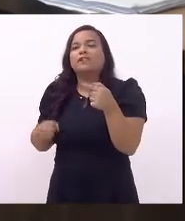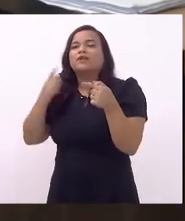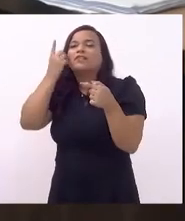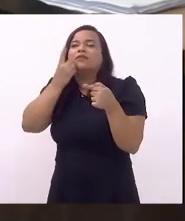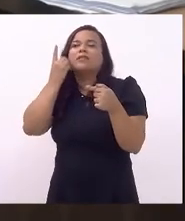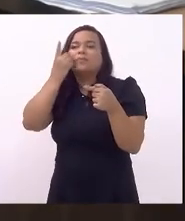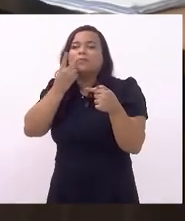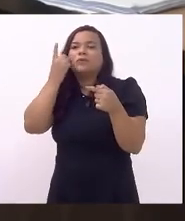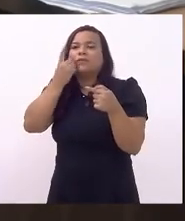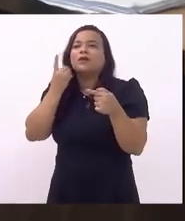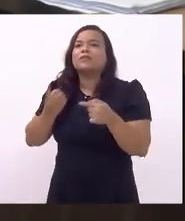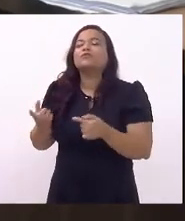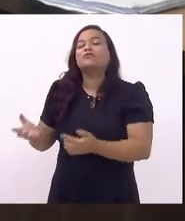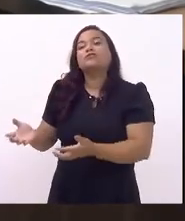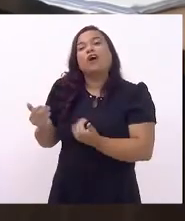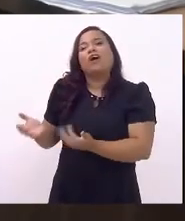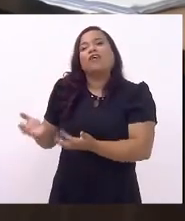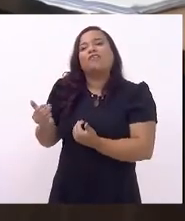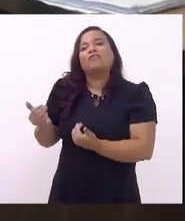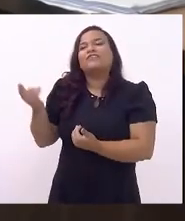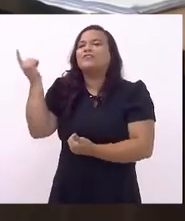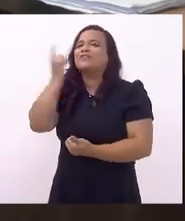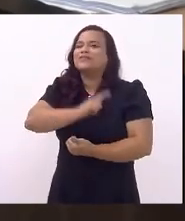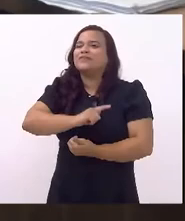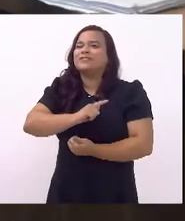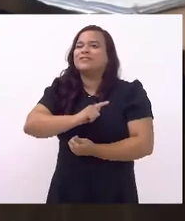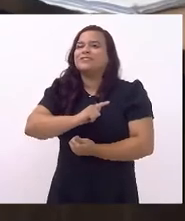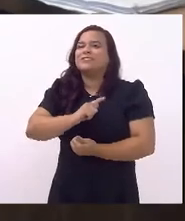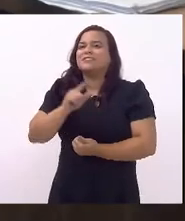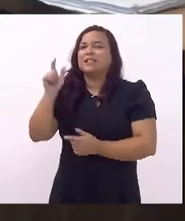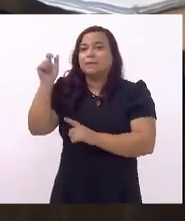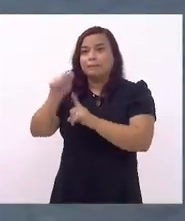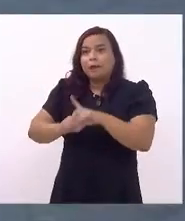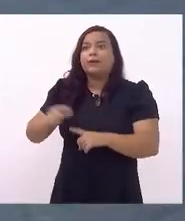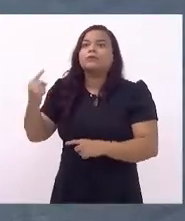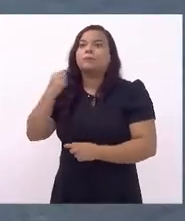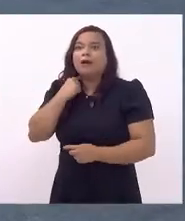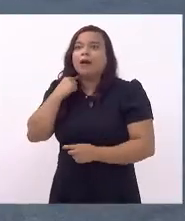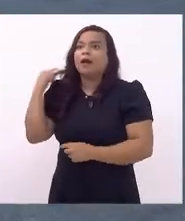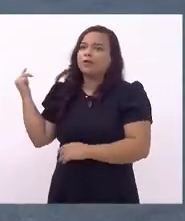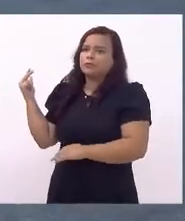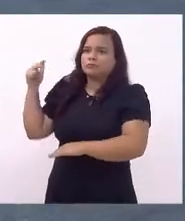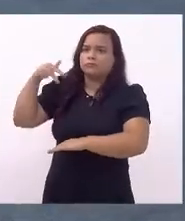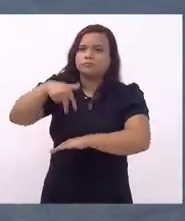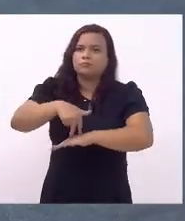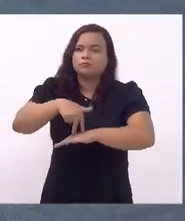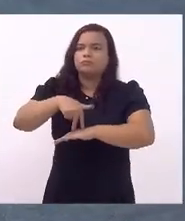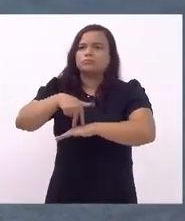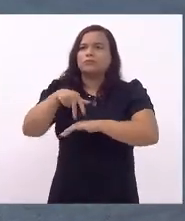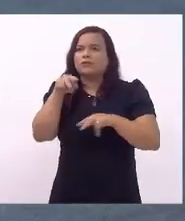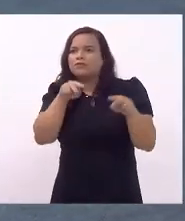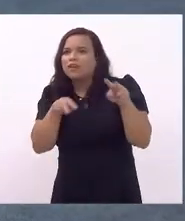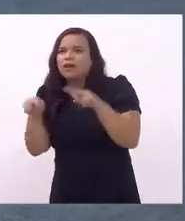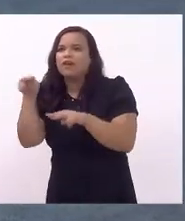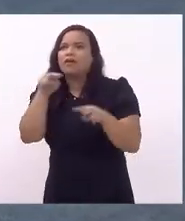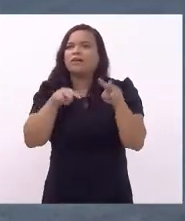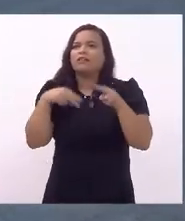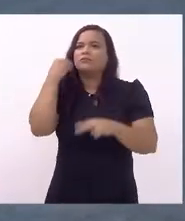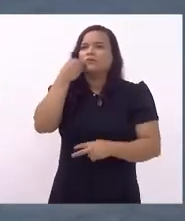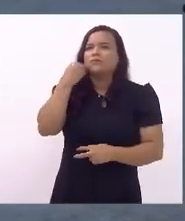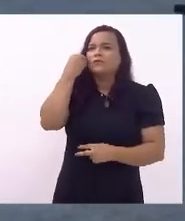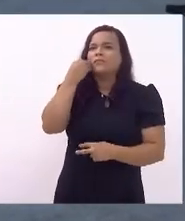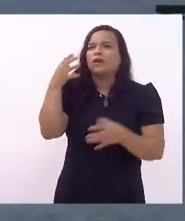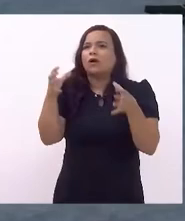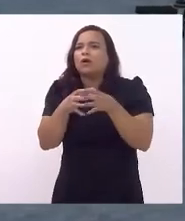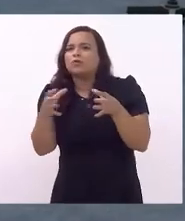juvenis eleitos que, em maio, vão ocupar esse espaço aqui, vivenciar as comissões, vivenciar o plenário,